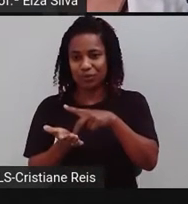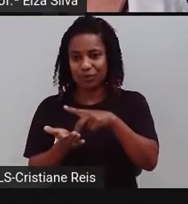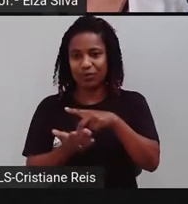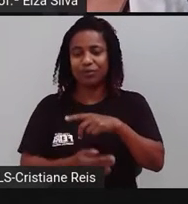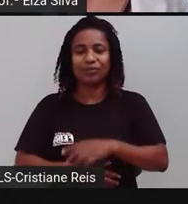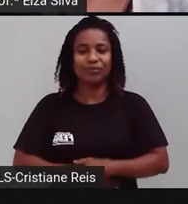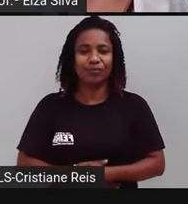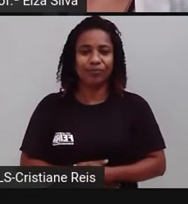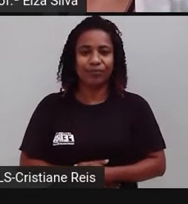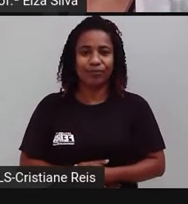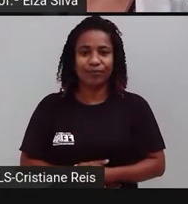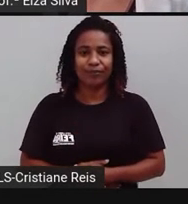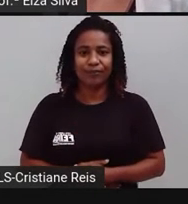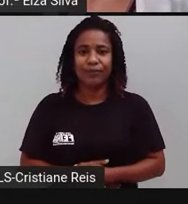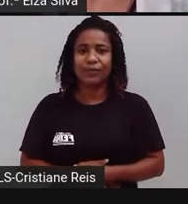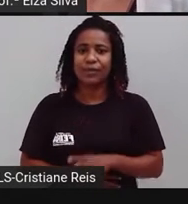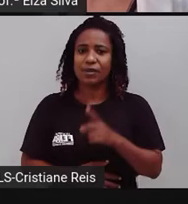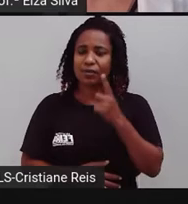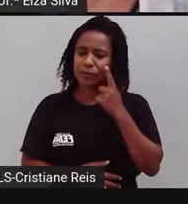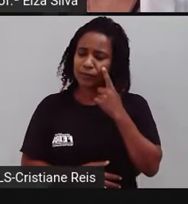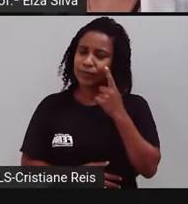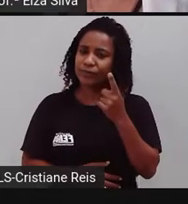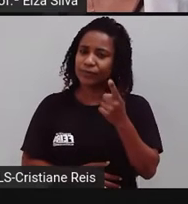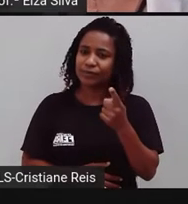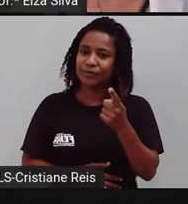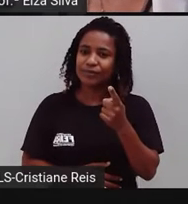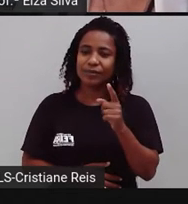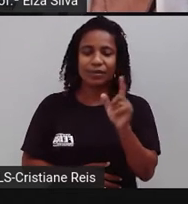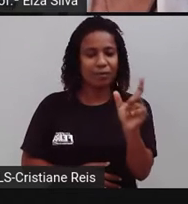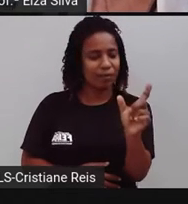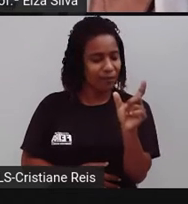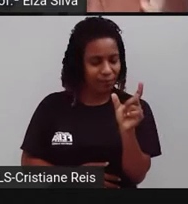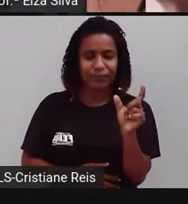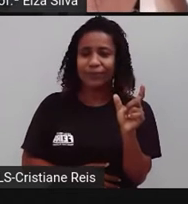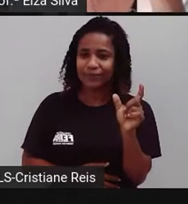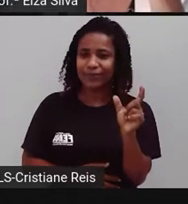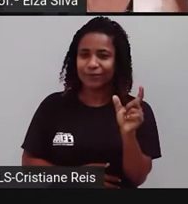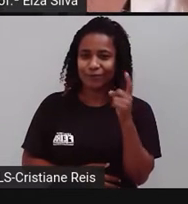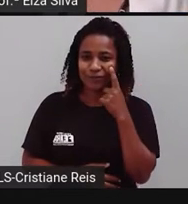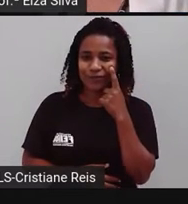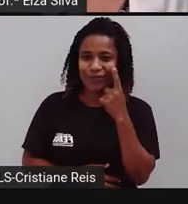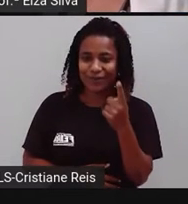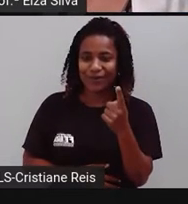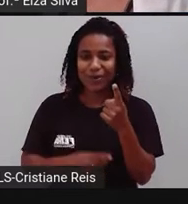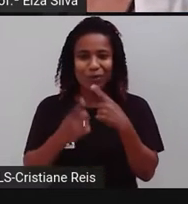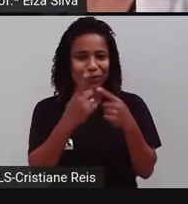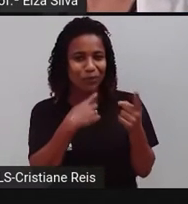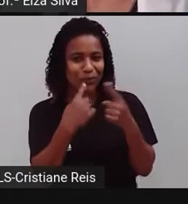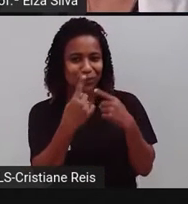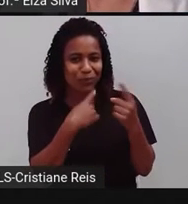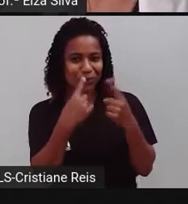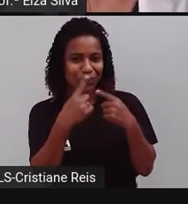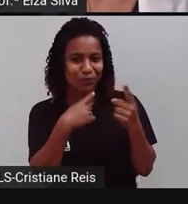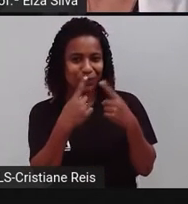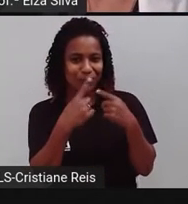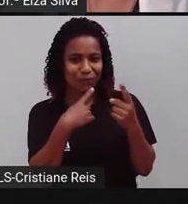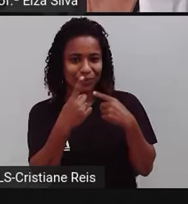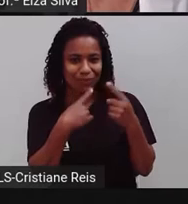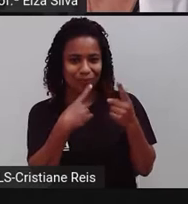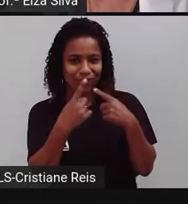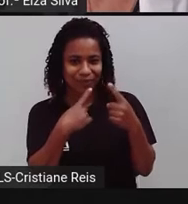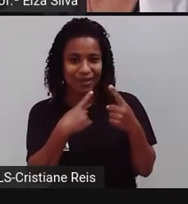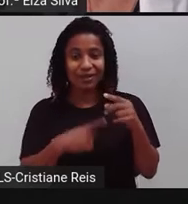vocês são esses dois termos. Eu acho que vocês devem ter observado que no diálogo aparece muito essa expressão